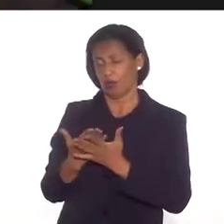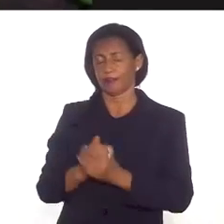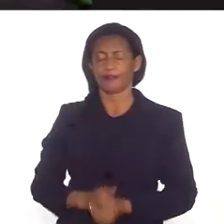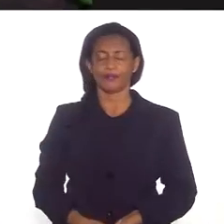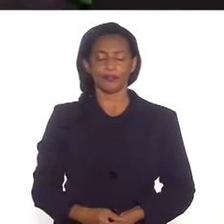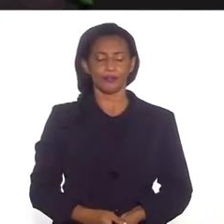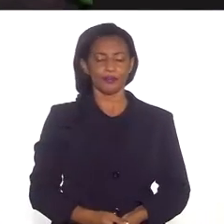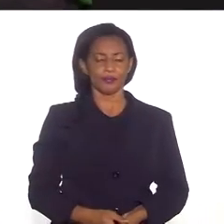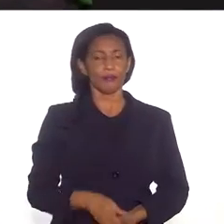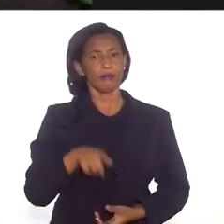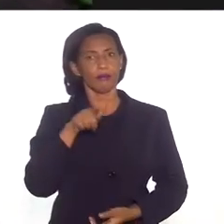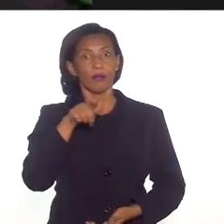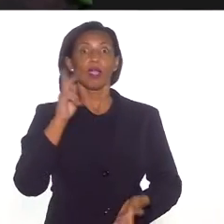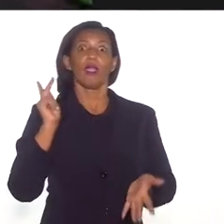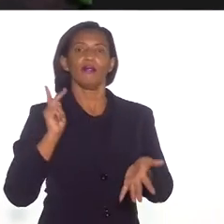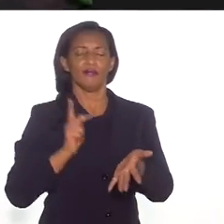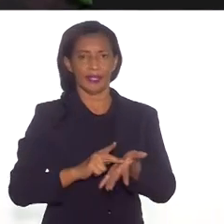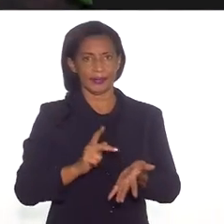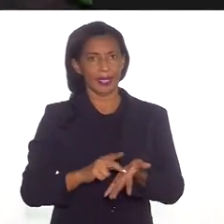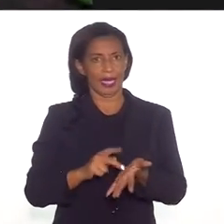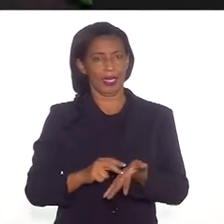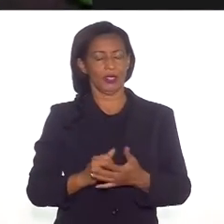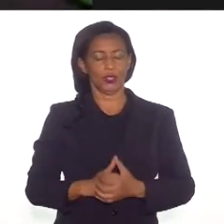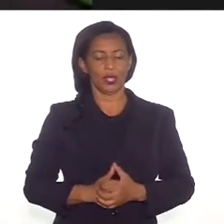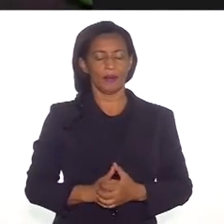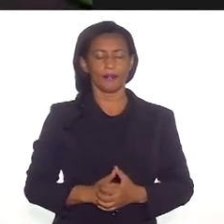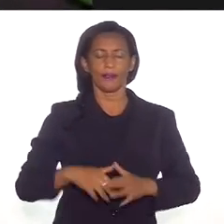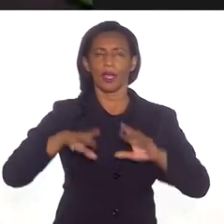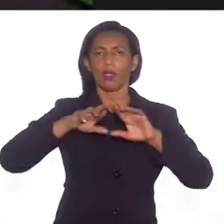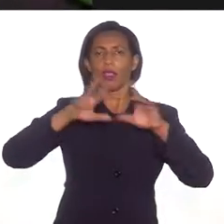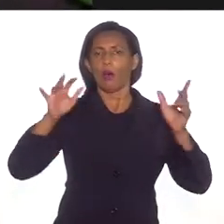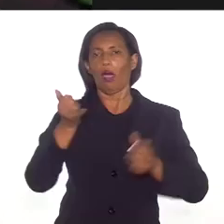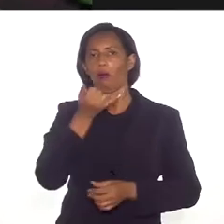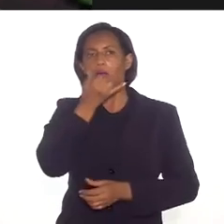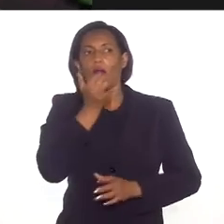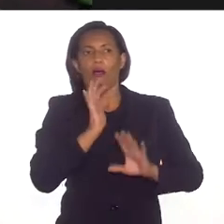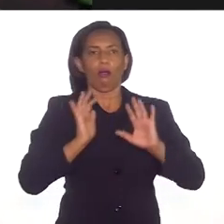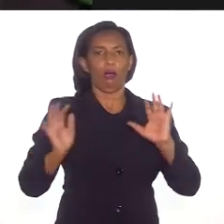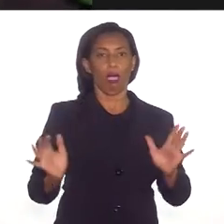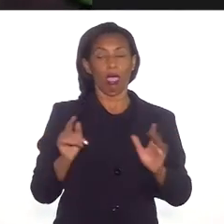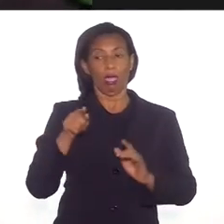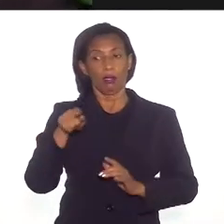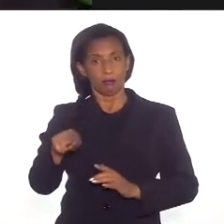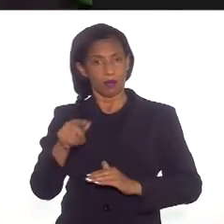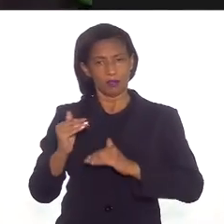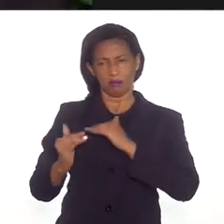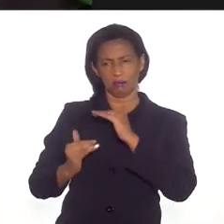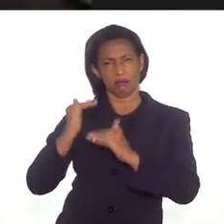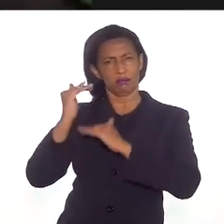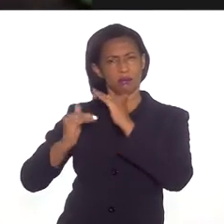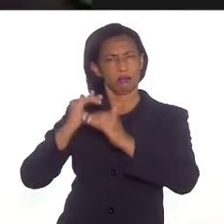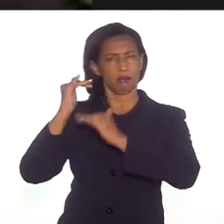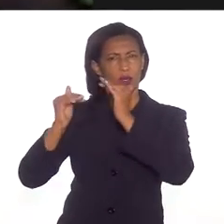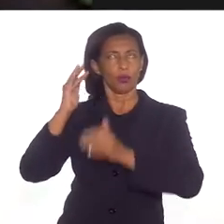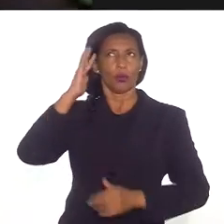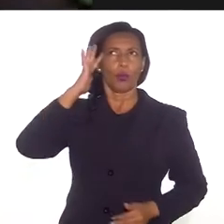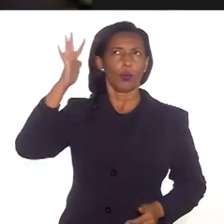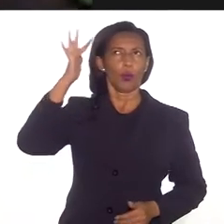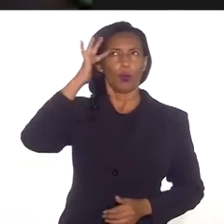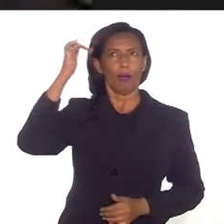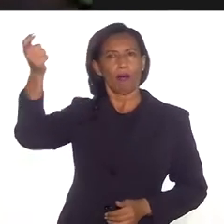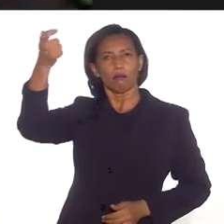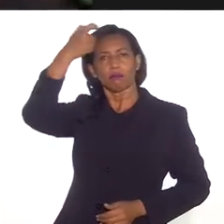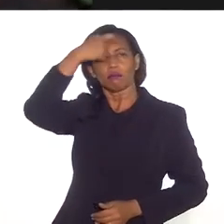verdade. Isso não foi um acaso. Na verdade, essa construção no